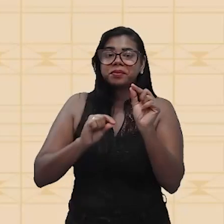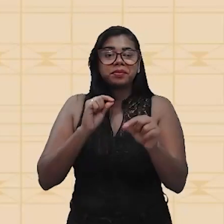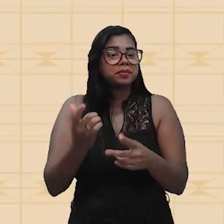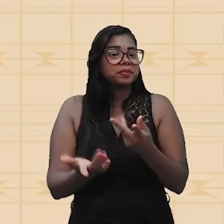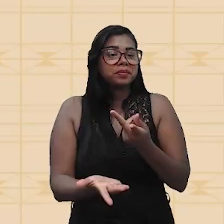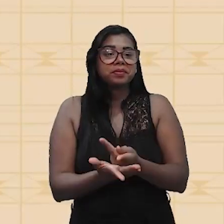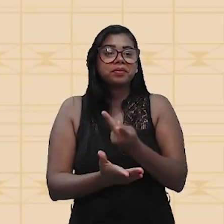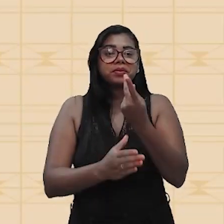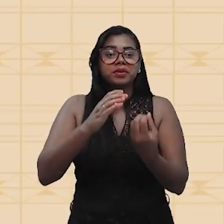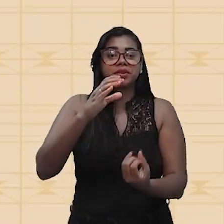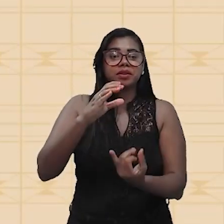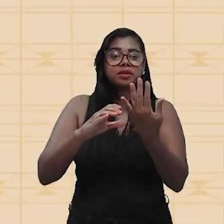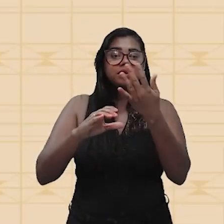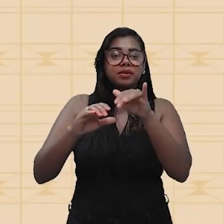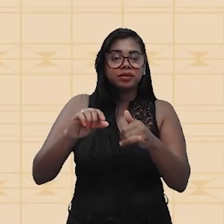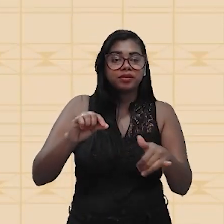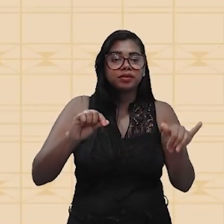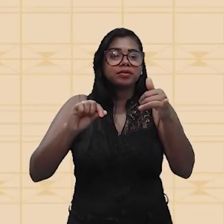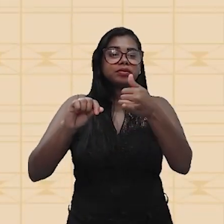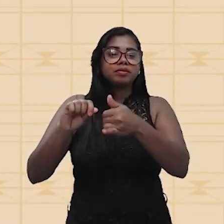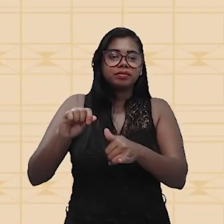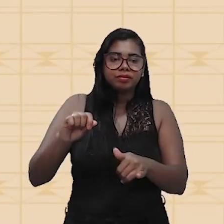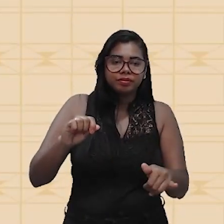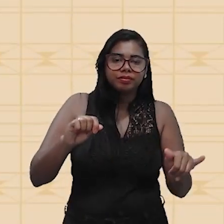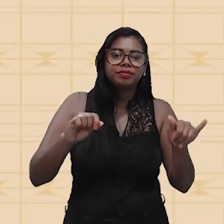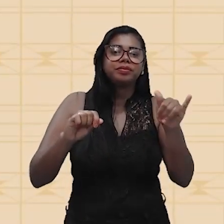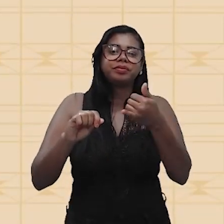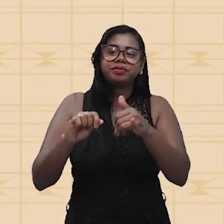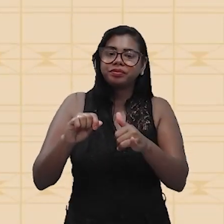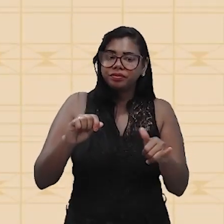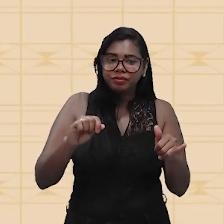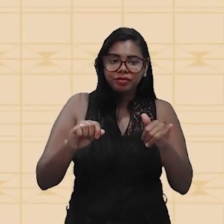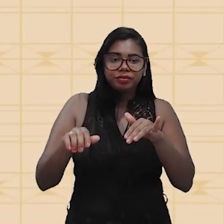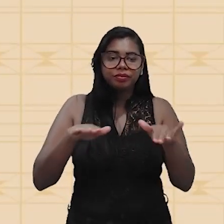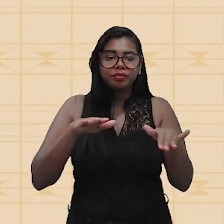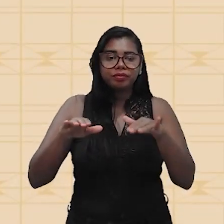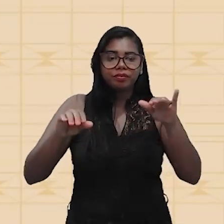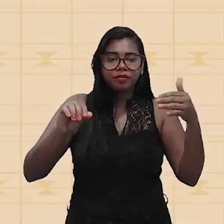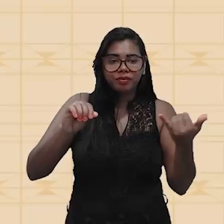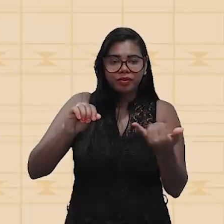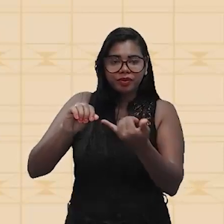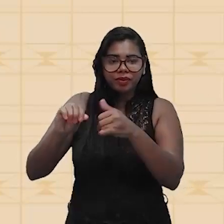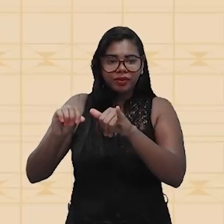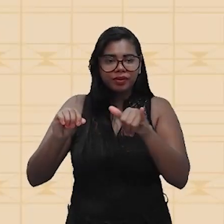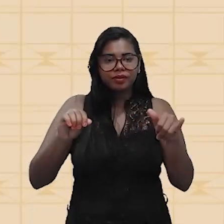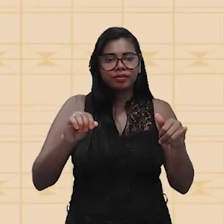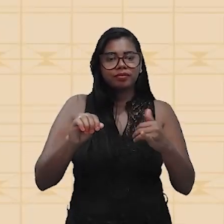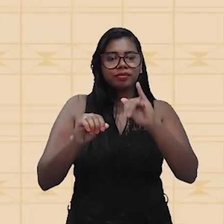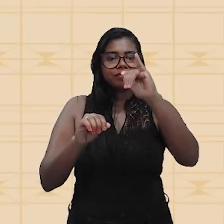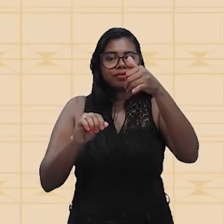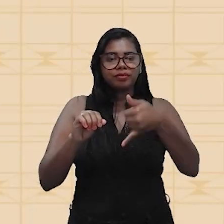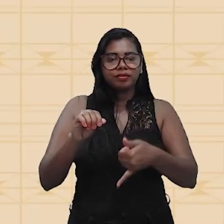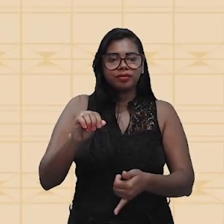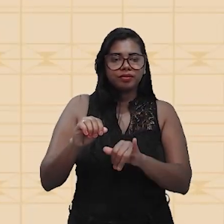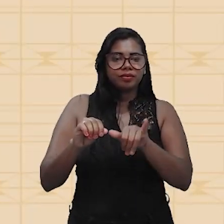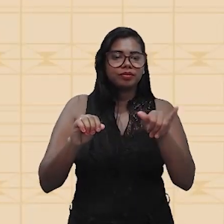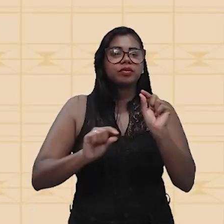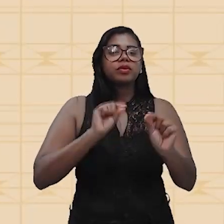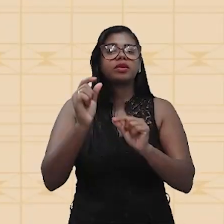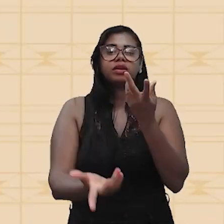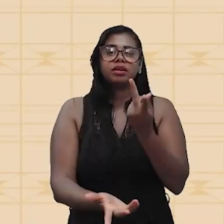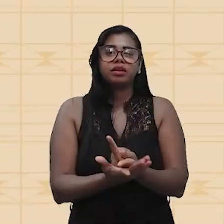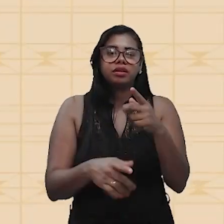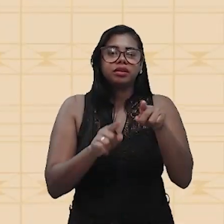fluxo contínuo. Esses elétrons, eles vão se mover para todas as direções. O que acontece, então, que